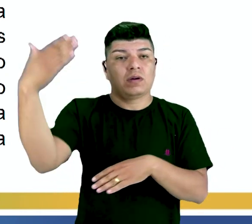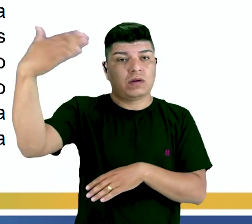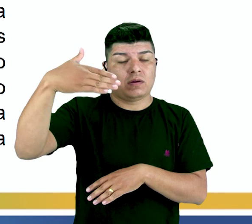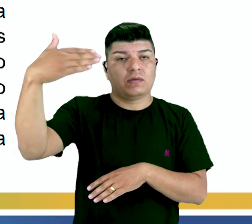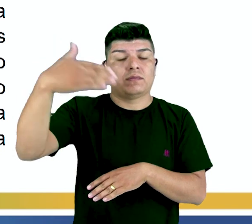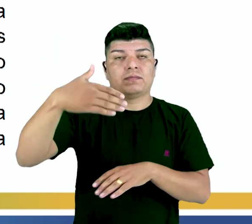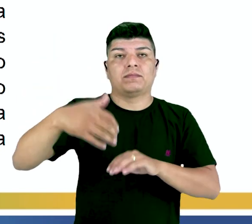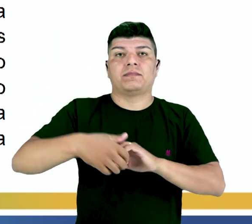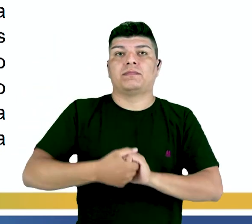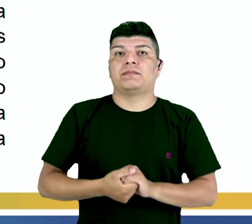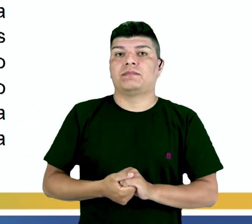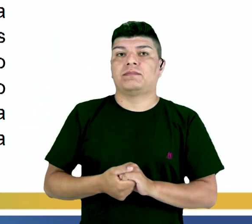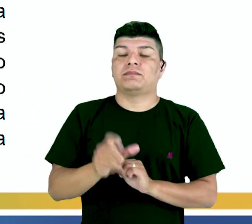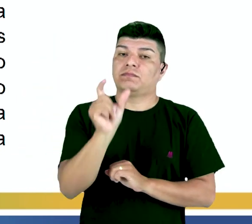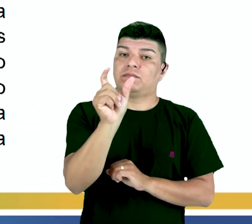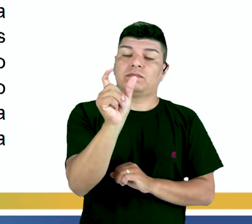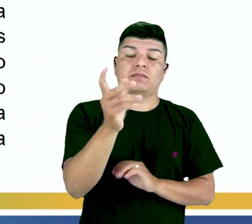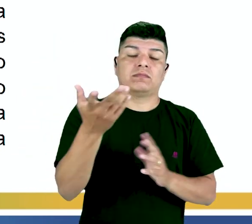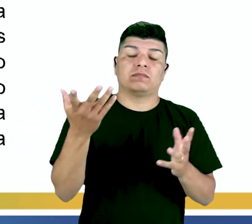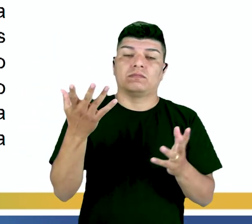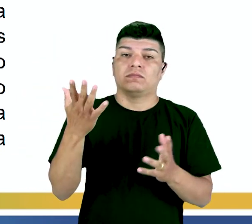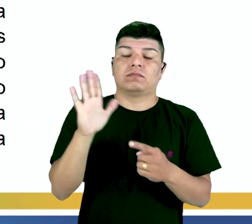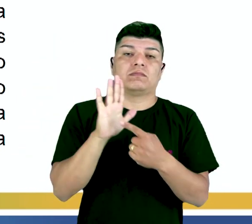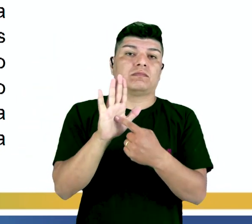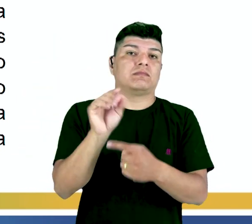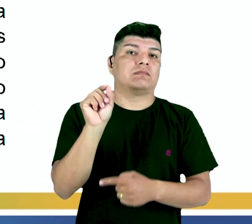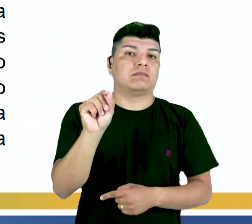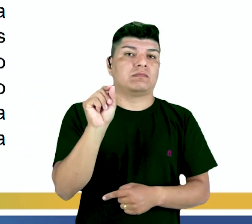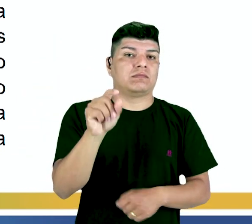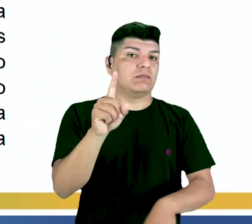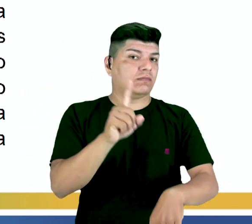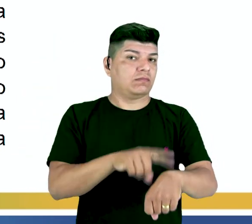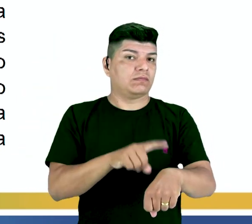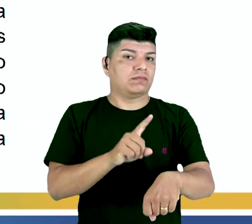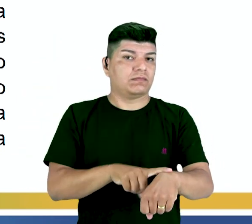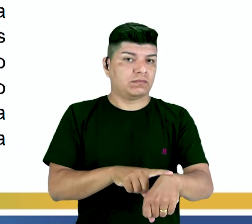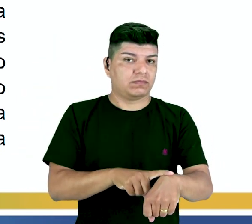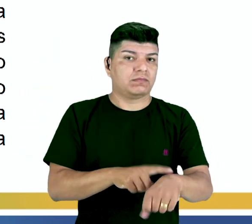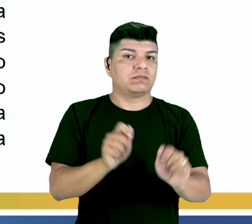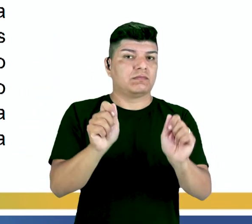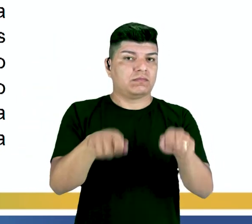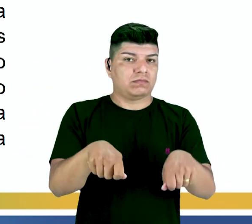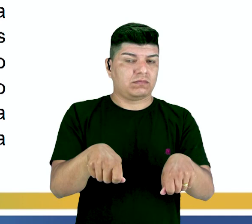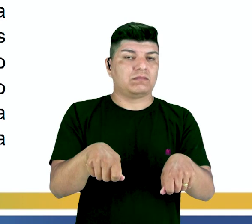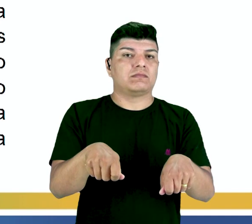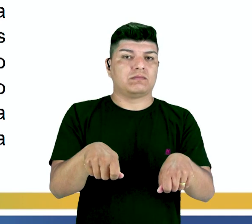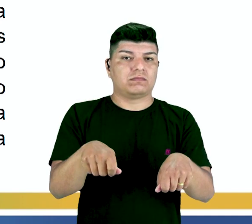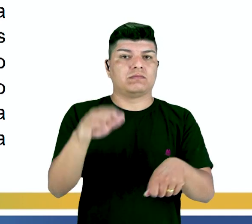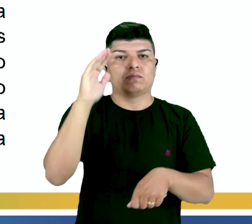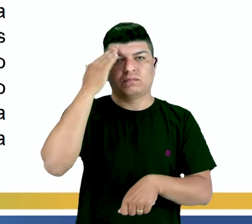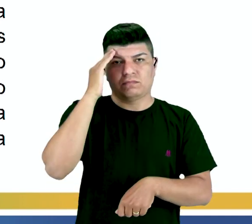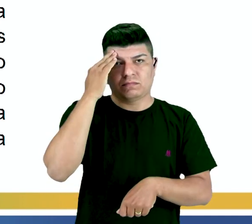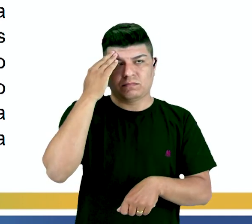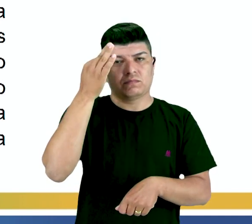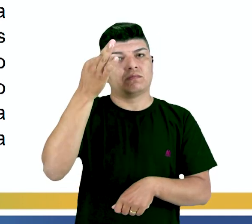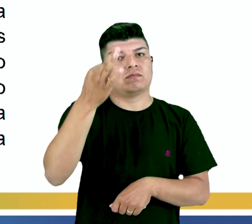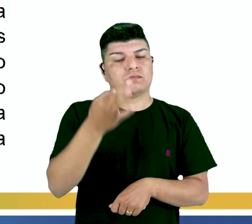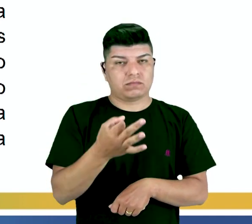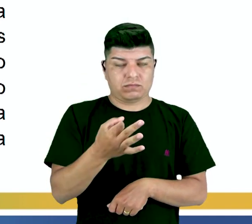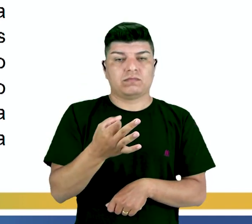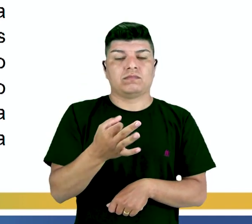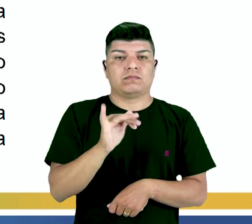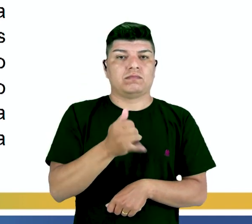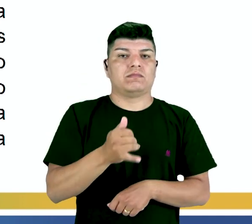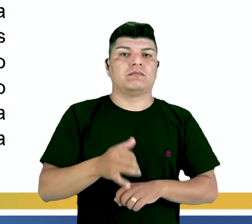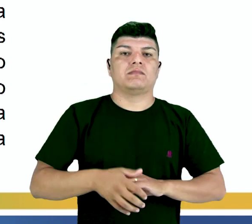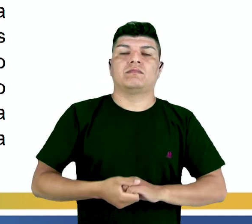daquela ação. Em outras palavras, indica o quê? O tempo da situação, possibilitando a compreensão de fatos na